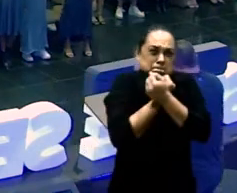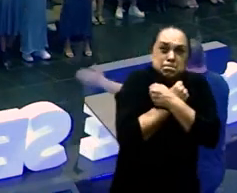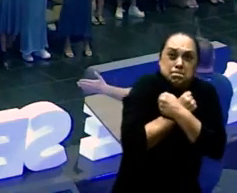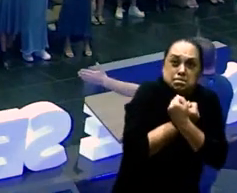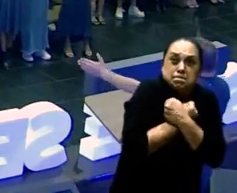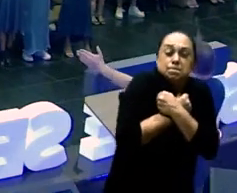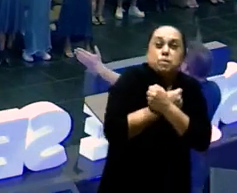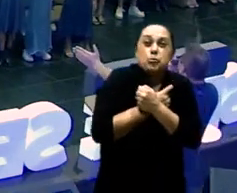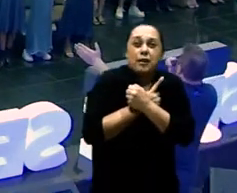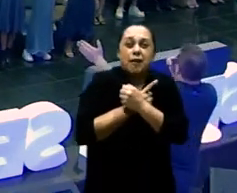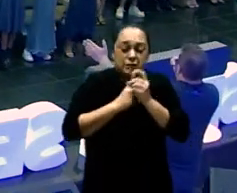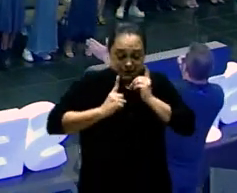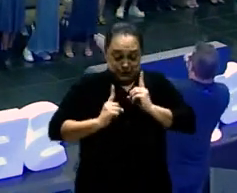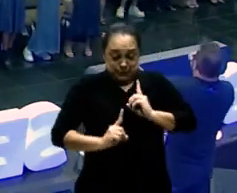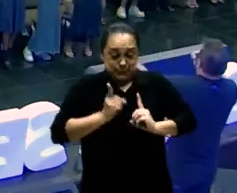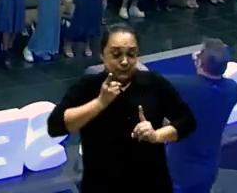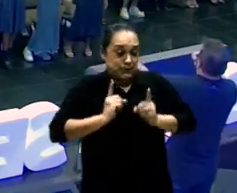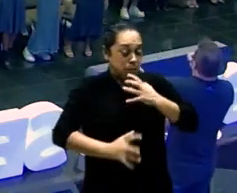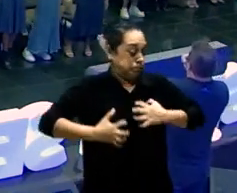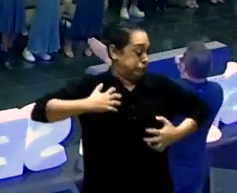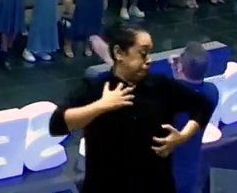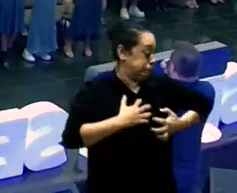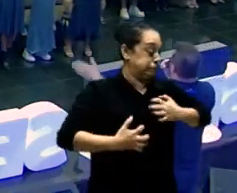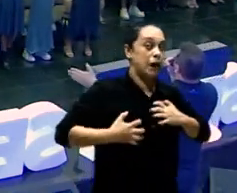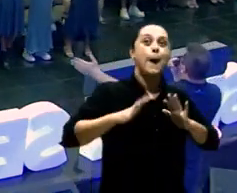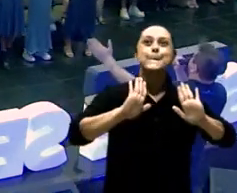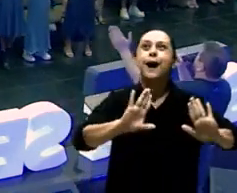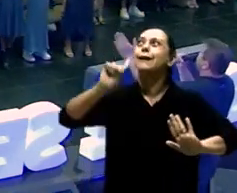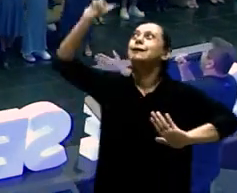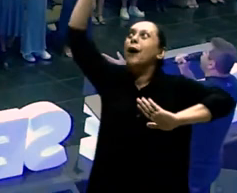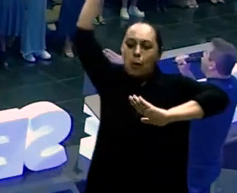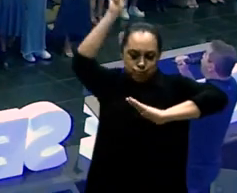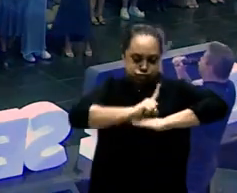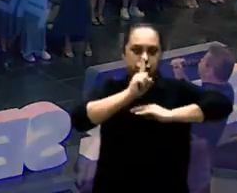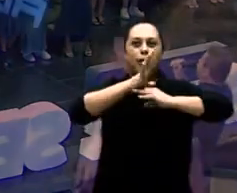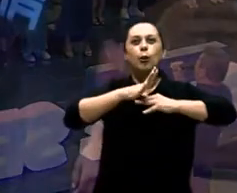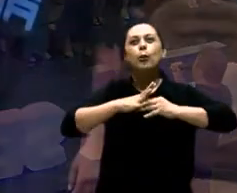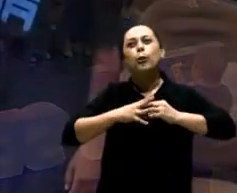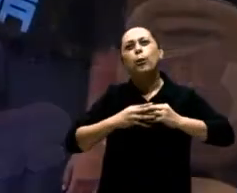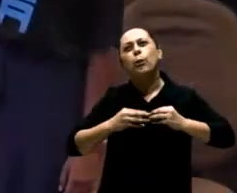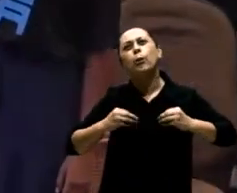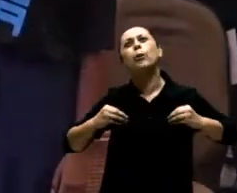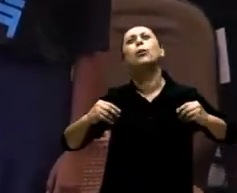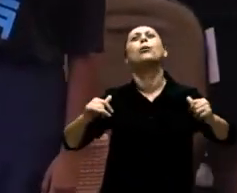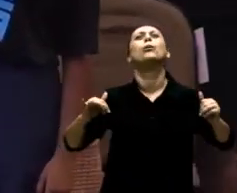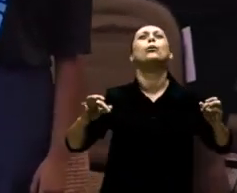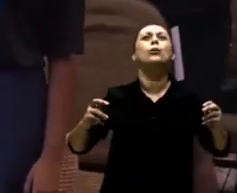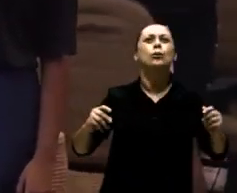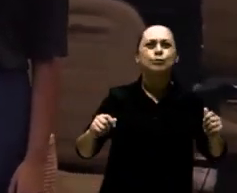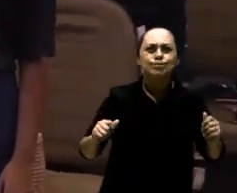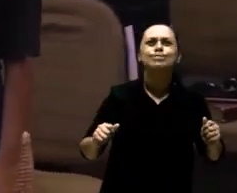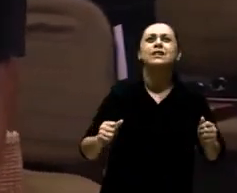depressão Que estão Sendo Abertas Grilhões Que estão Sendo Despedaçados Aqui